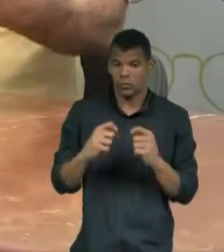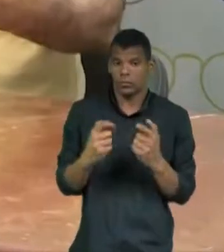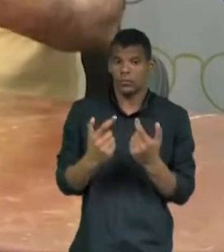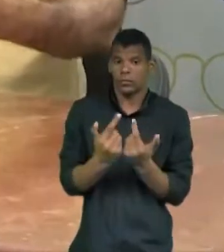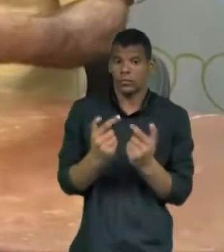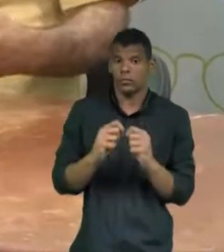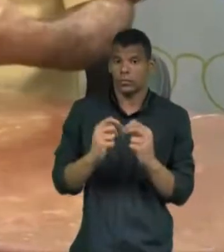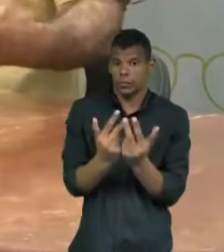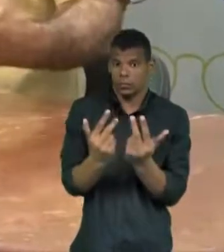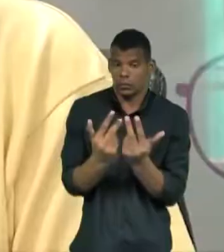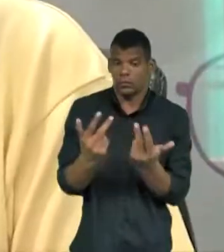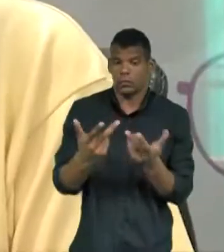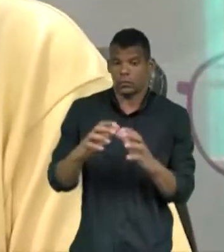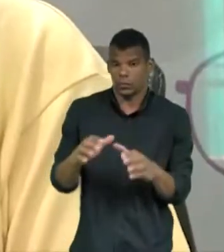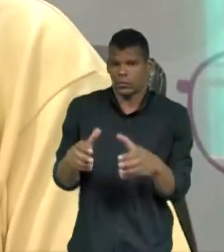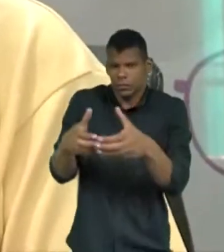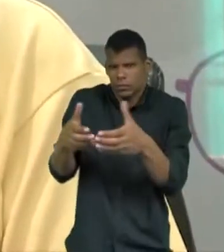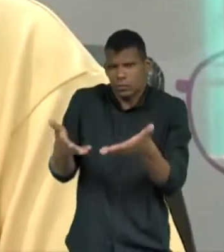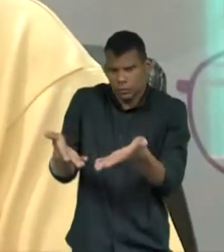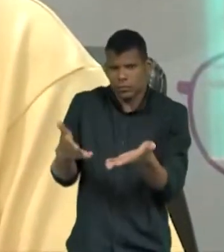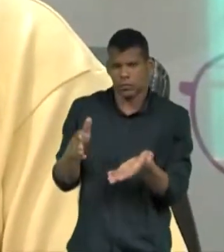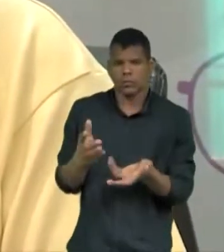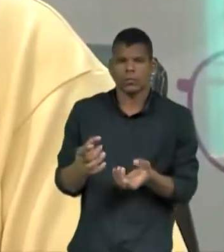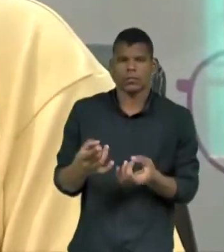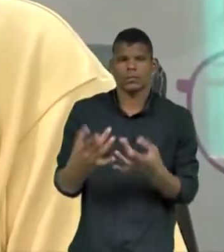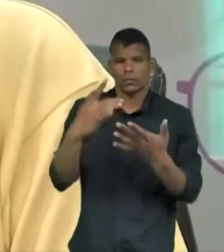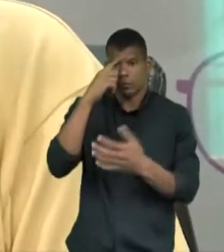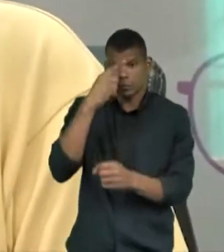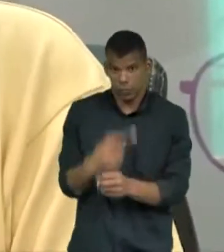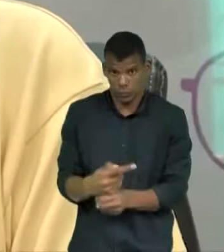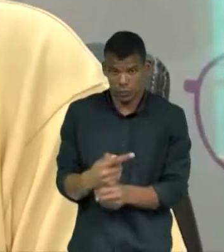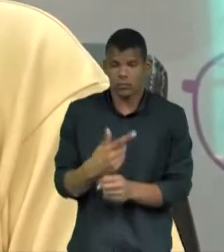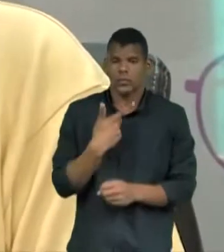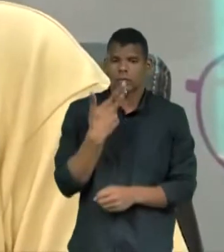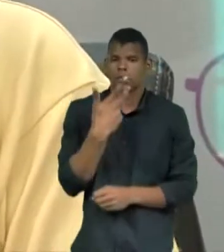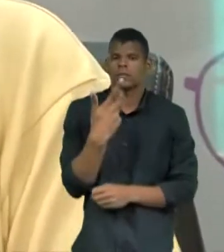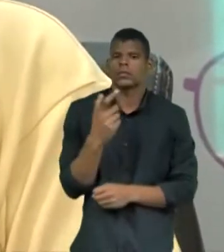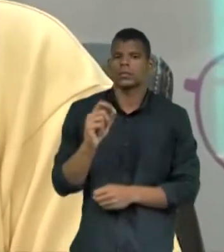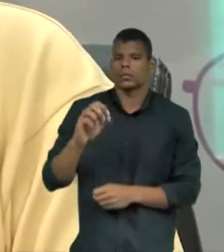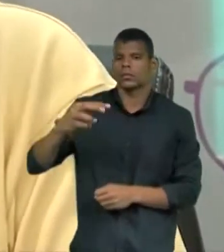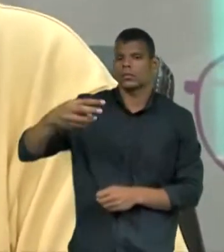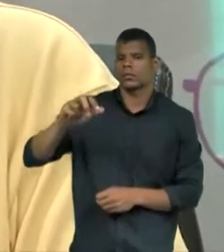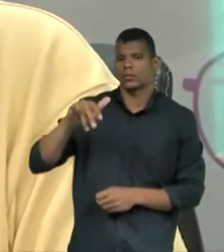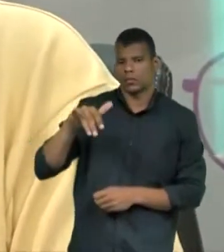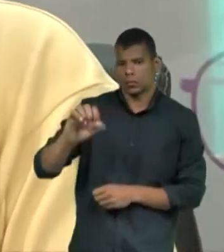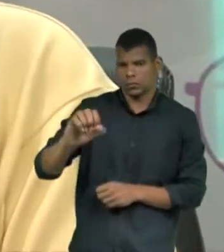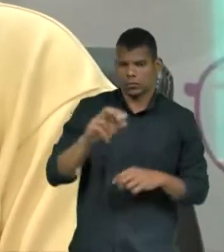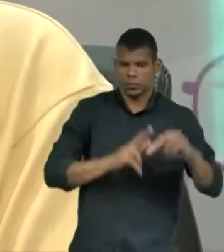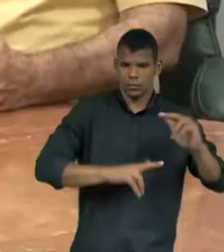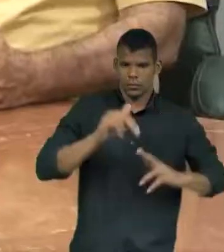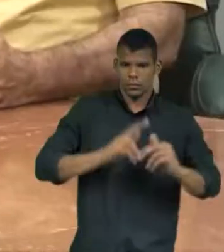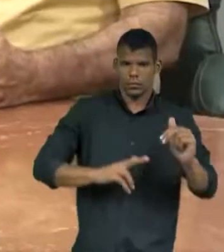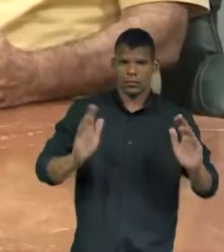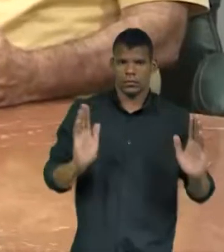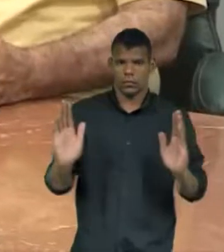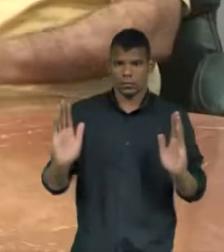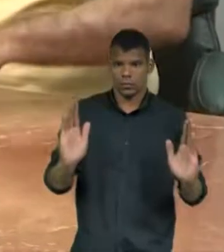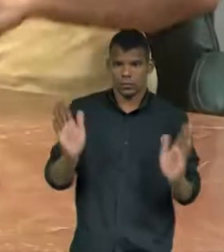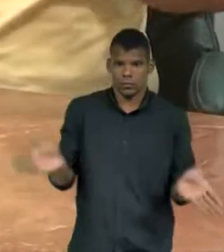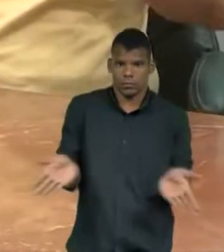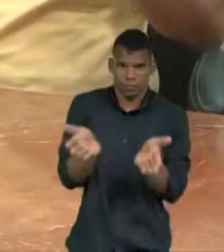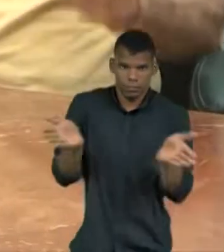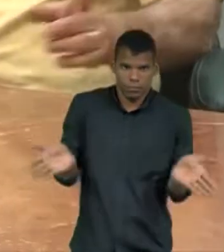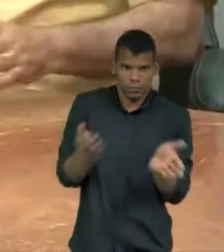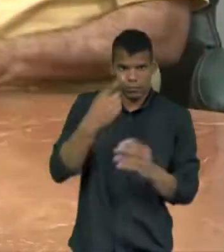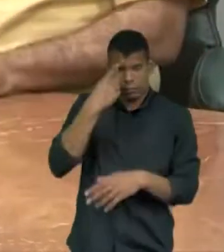Fortaleza, Assis Cavalcante, disse que isso ocorreu porque em maio e junho foram meses bastante aquecidos, com o dia das